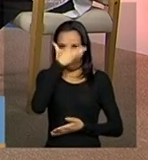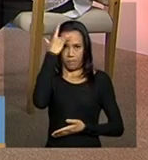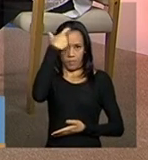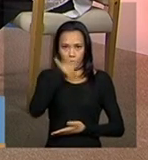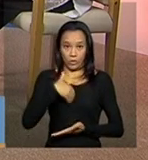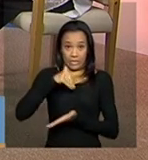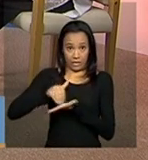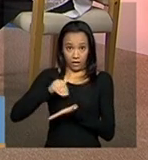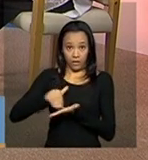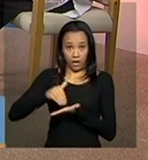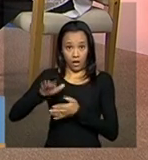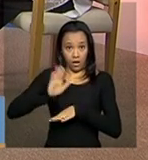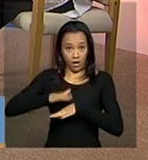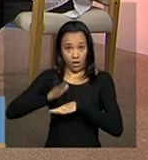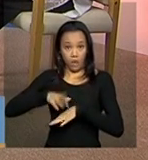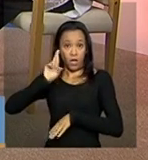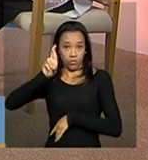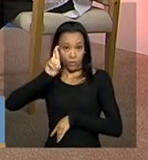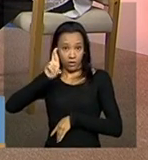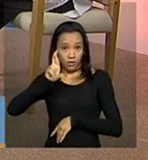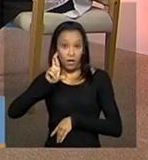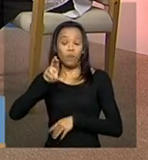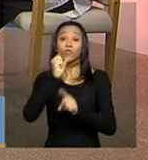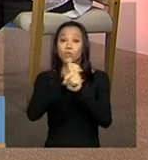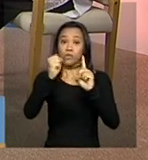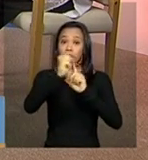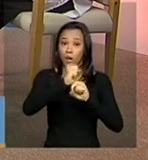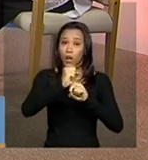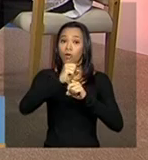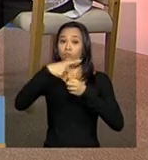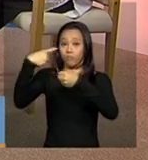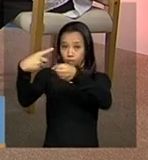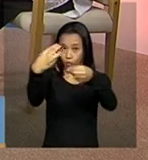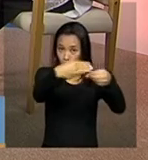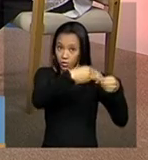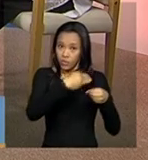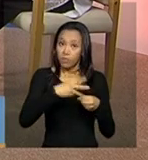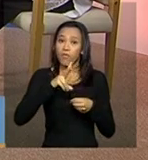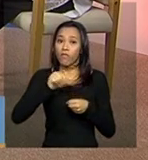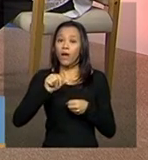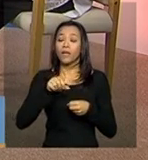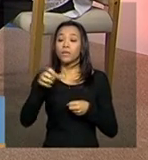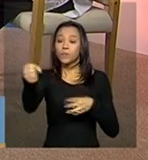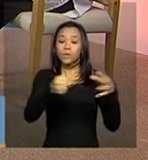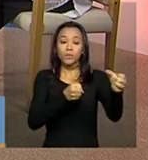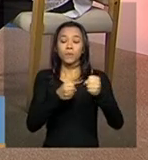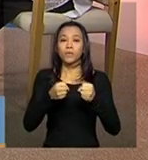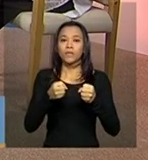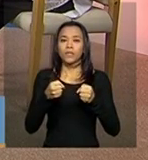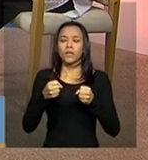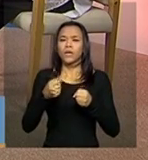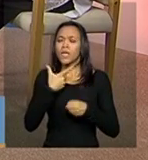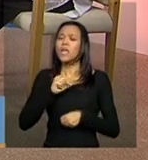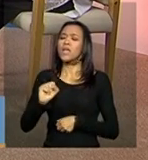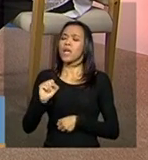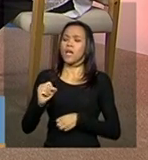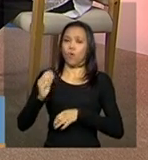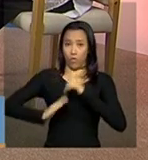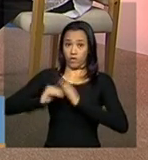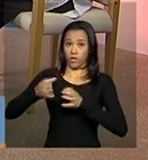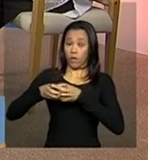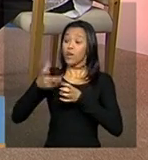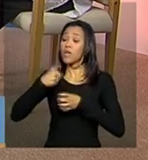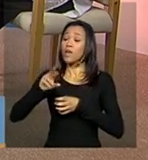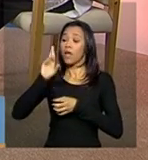da pasta, o secretário de assistência social do município, ele vai delegar entre a sua equipe quem é aquela pessoa que vai fazer o preenchimento do